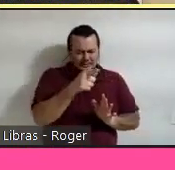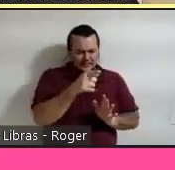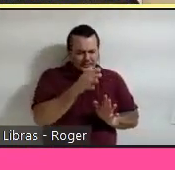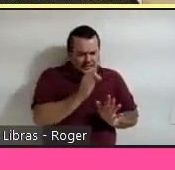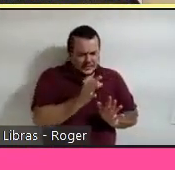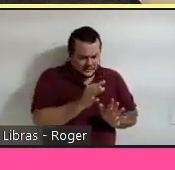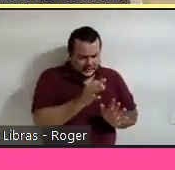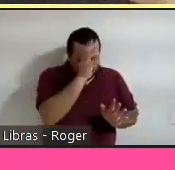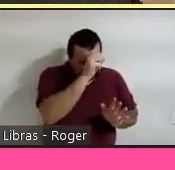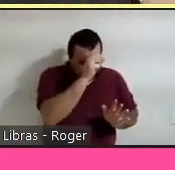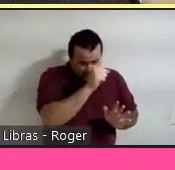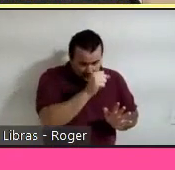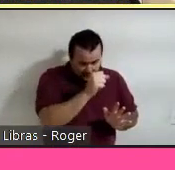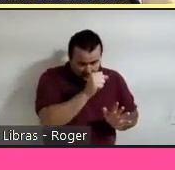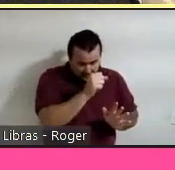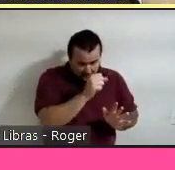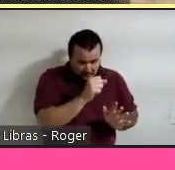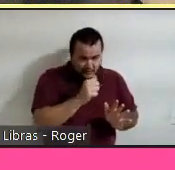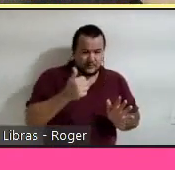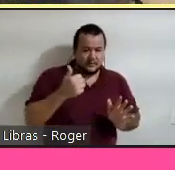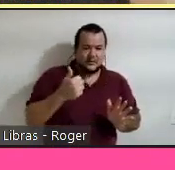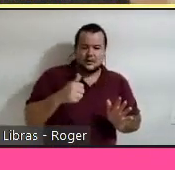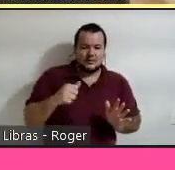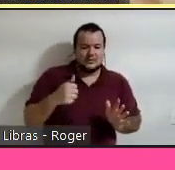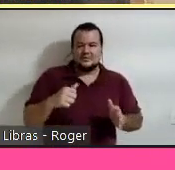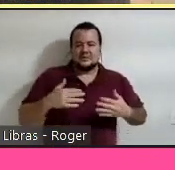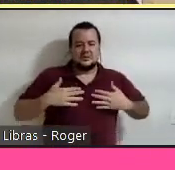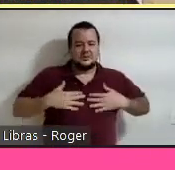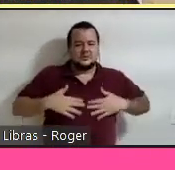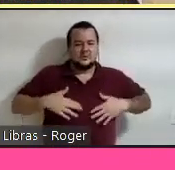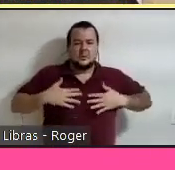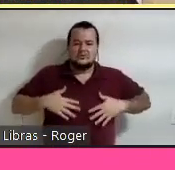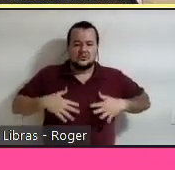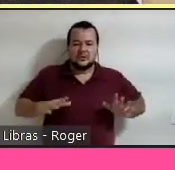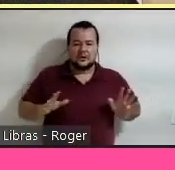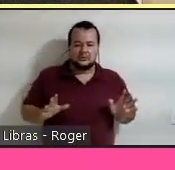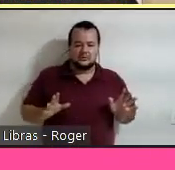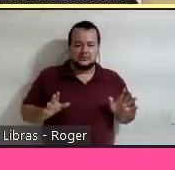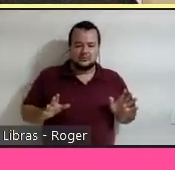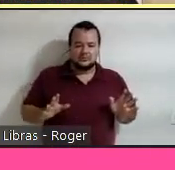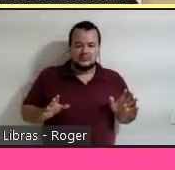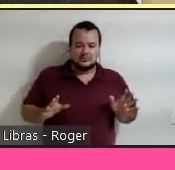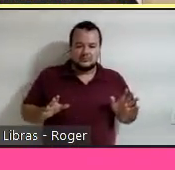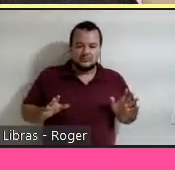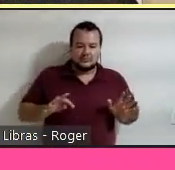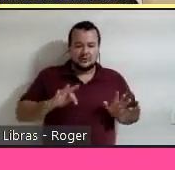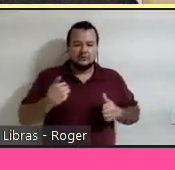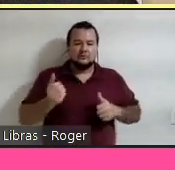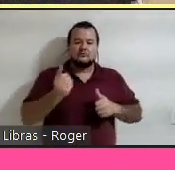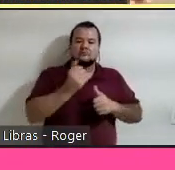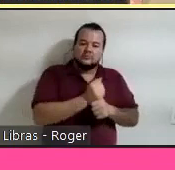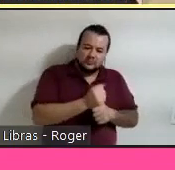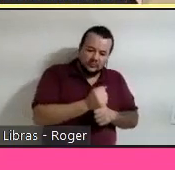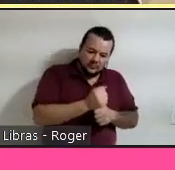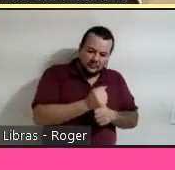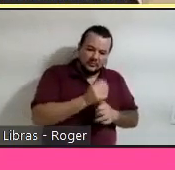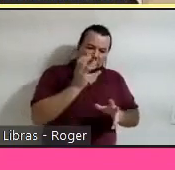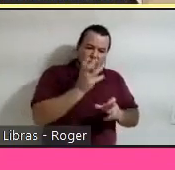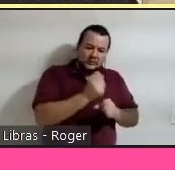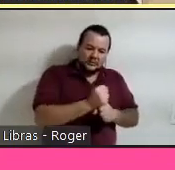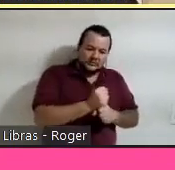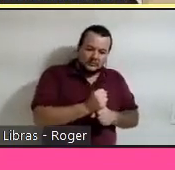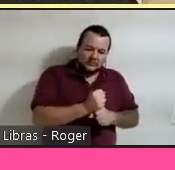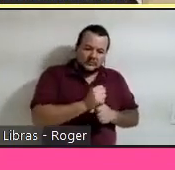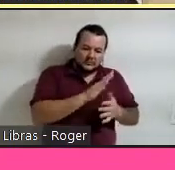era avaliação formativa, então eles ficavam mais confortáveis, então eu substituía pela minha planilha calculadora. e acrescentei essas